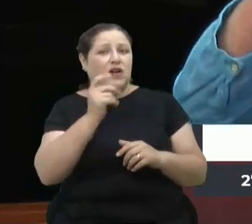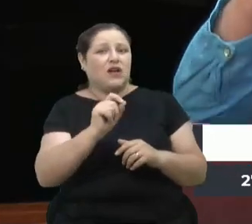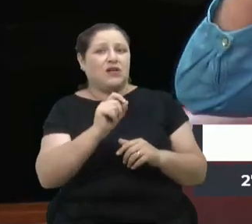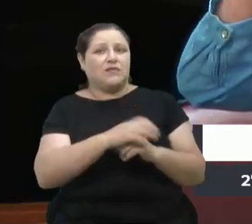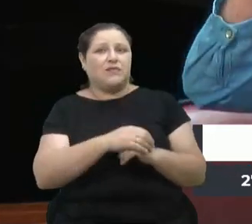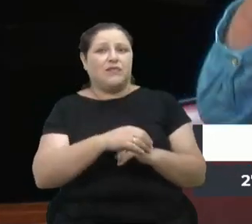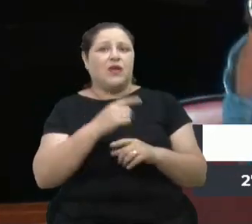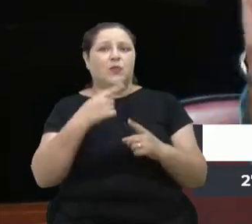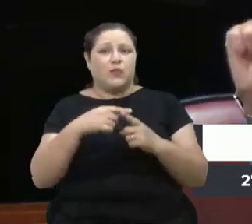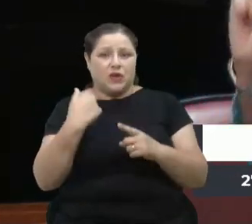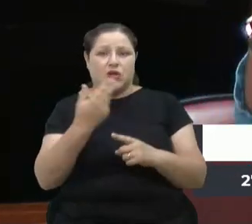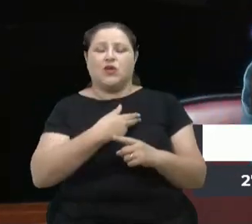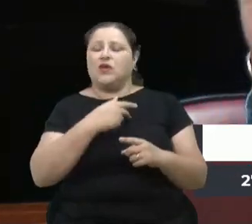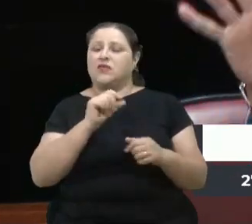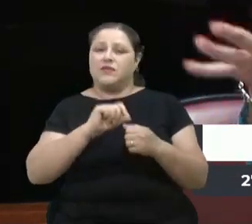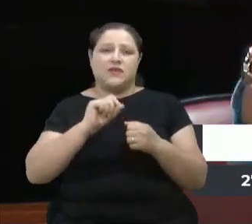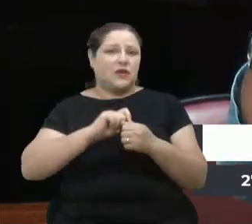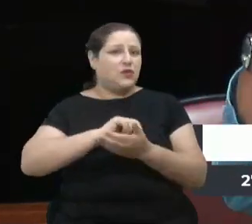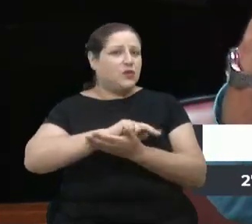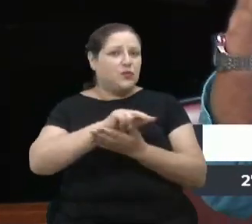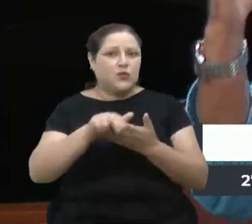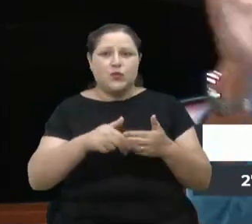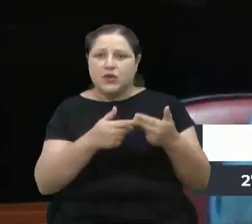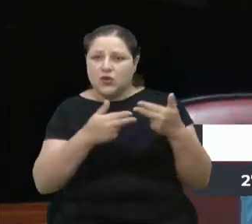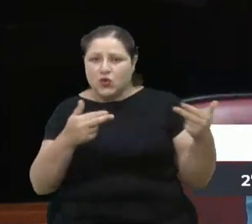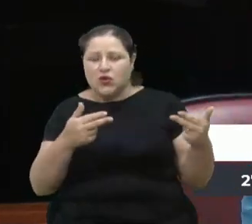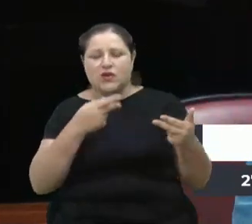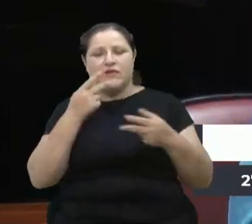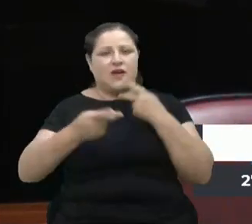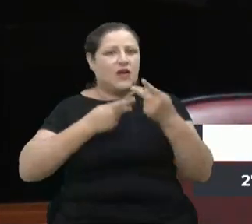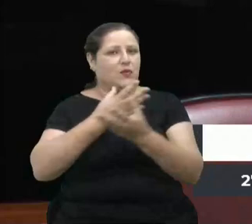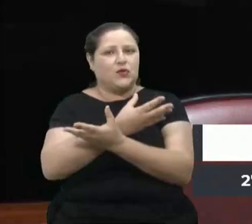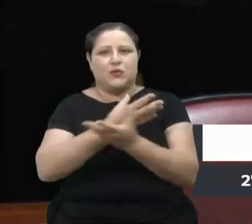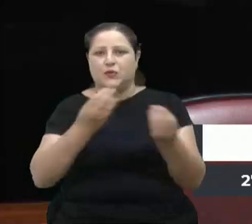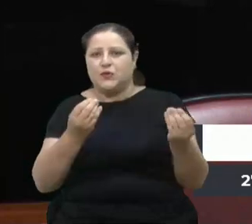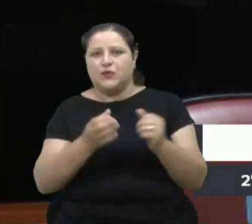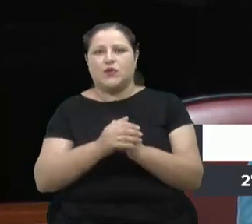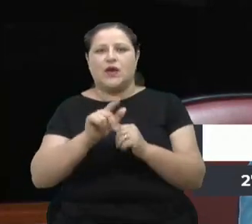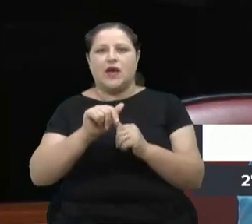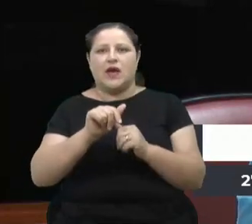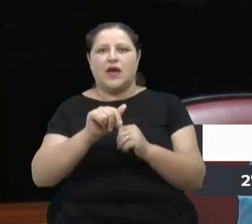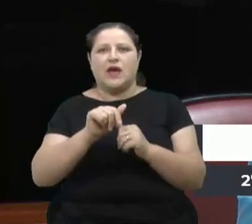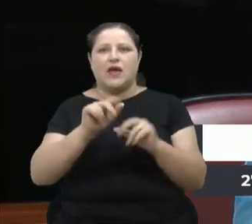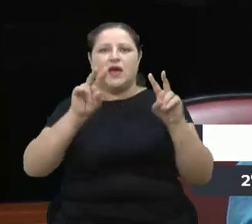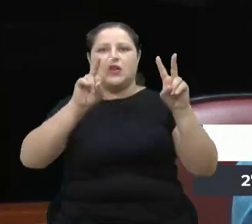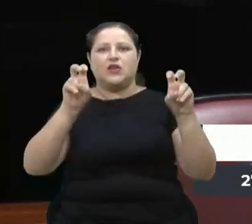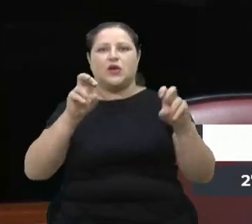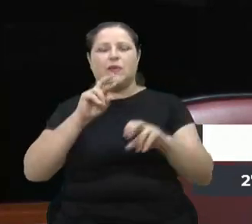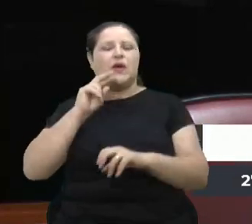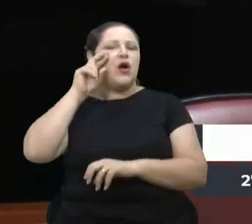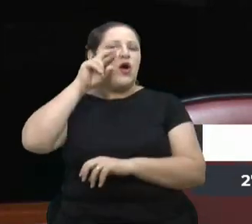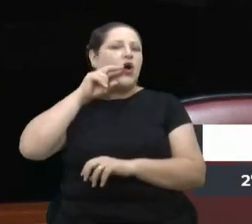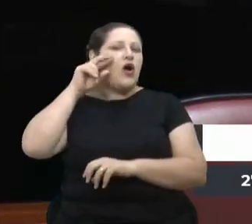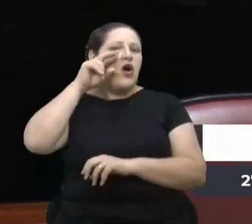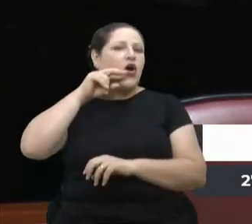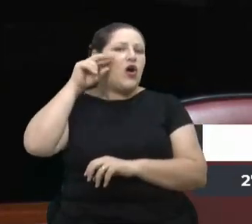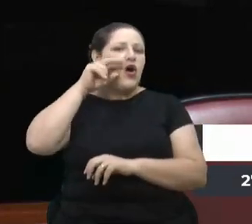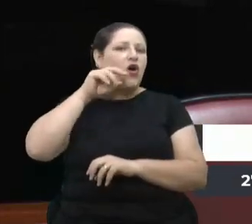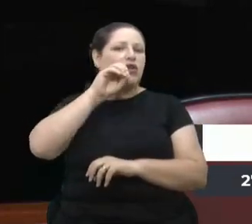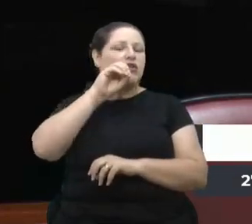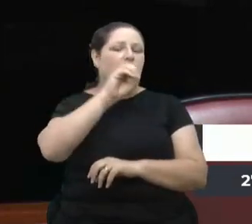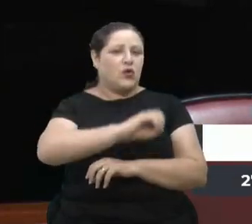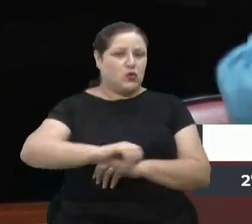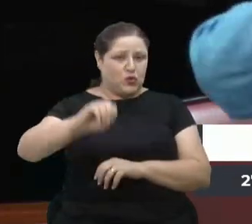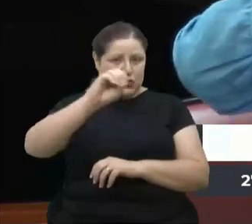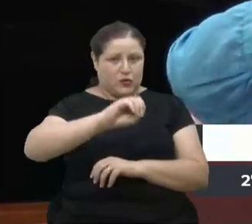porque nós fizemos muitas coisas e falamos muito, que é o outubro rosa. A prefeitura faz as